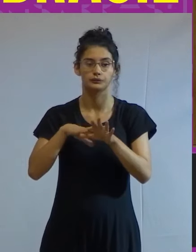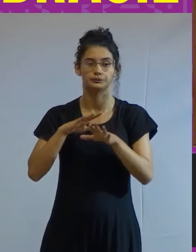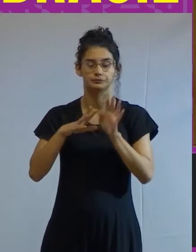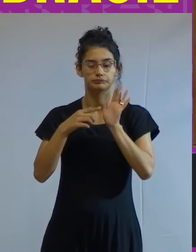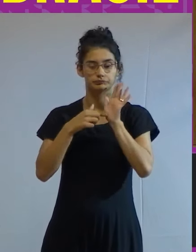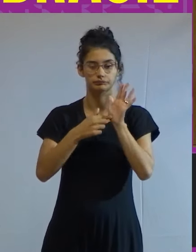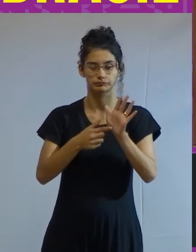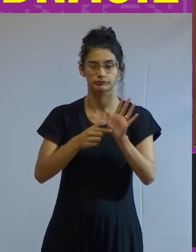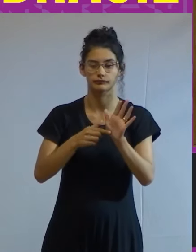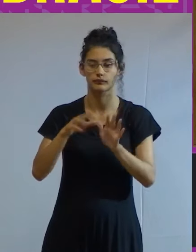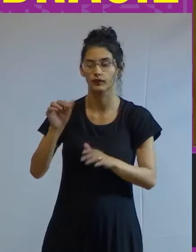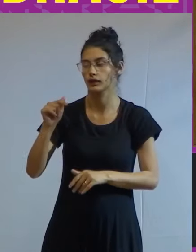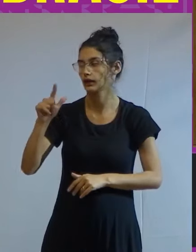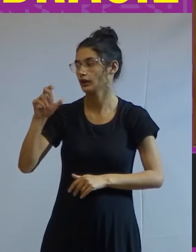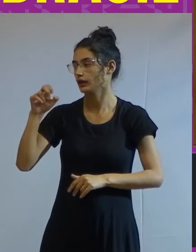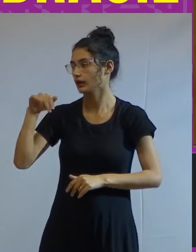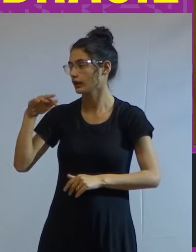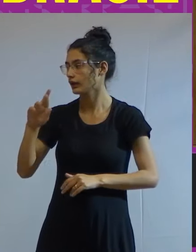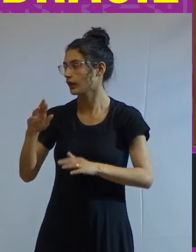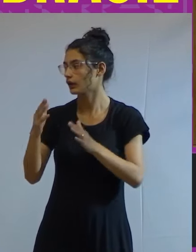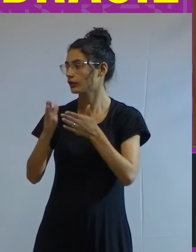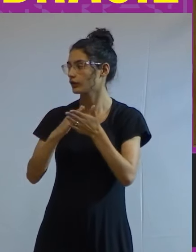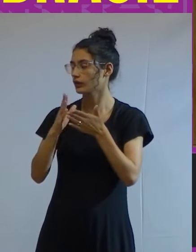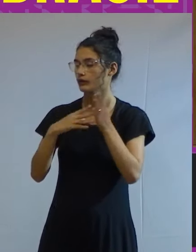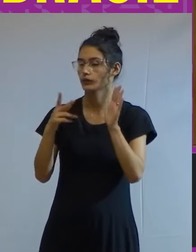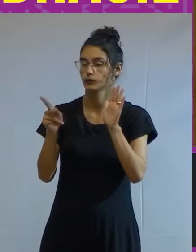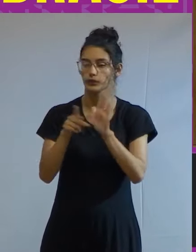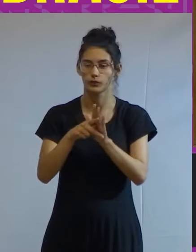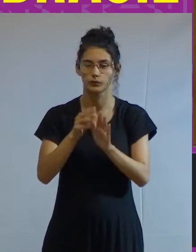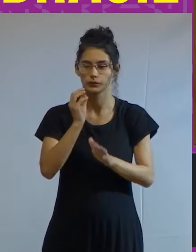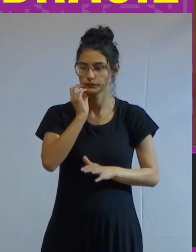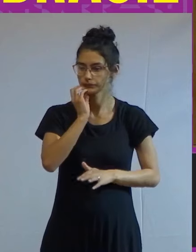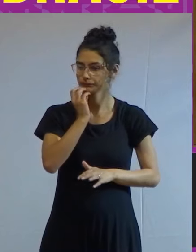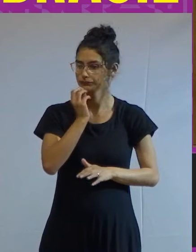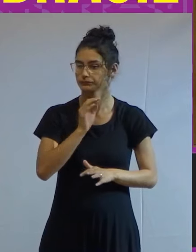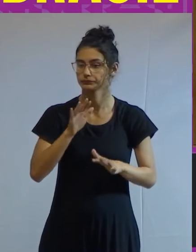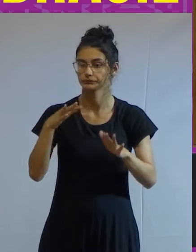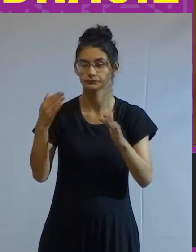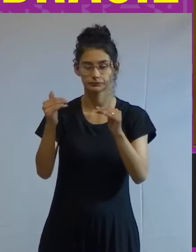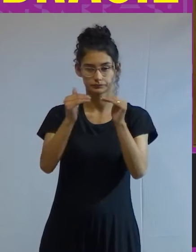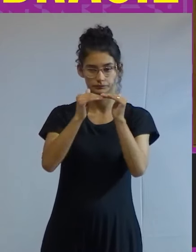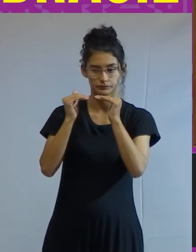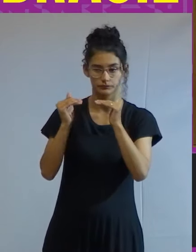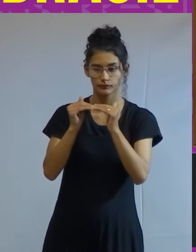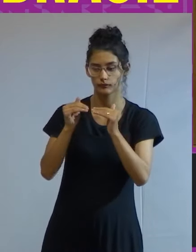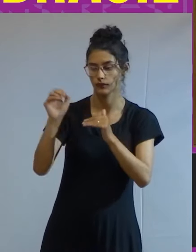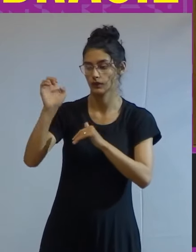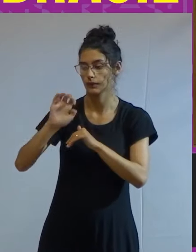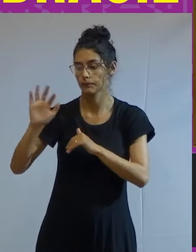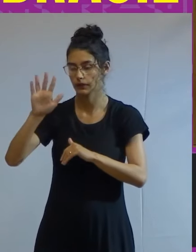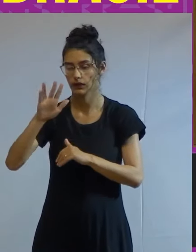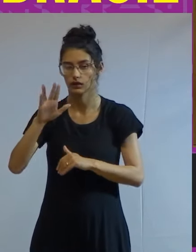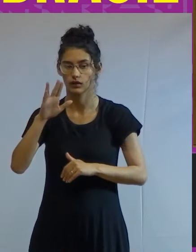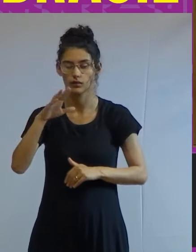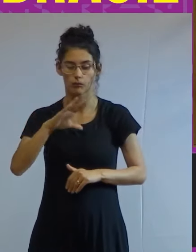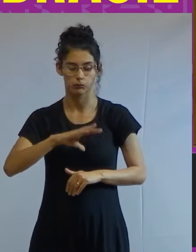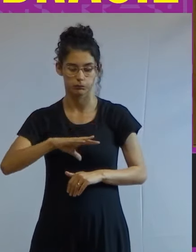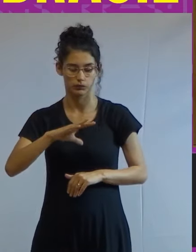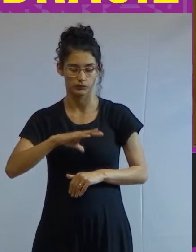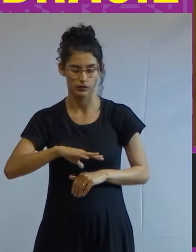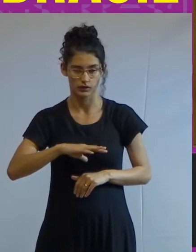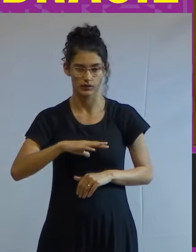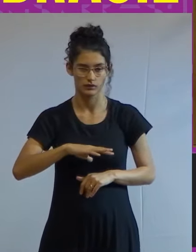indicada por Alen Castro em seu livro O Trato dos Viventes a combinação entre a América portuguesa e a África